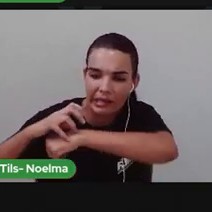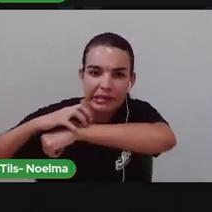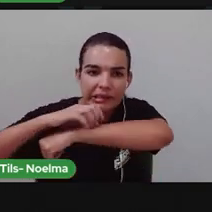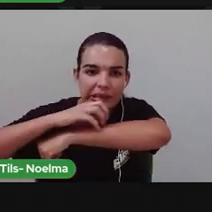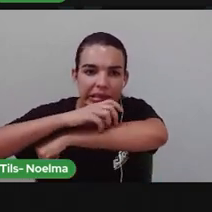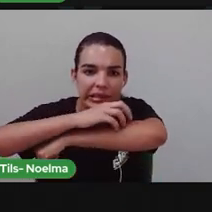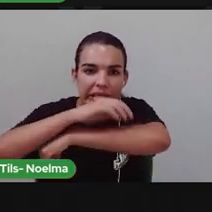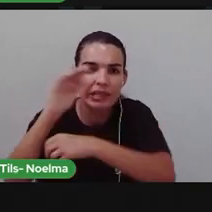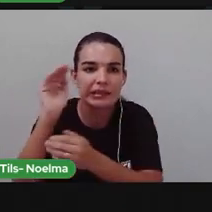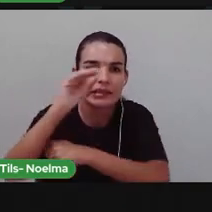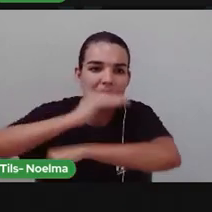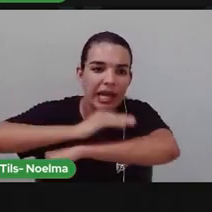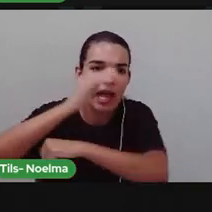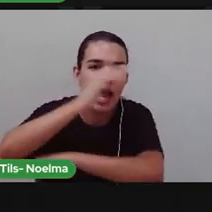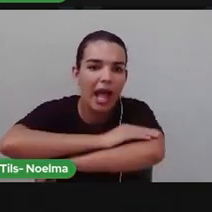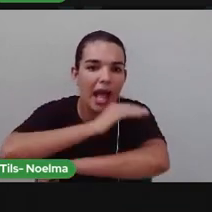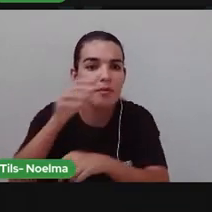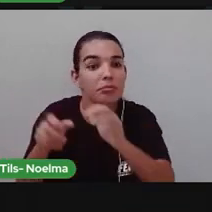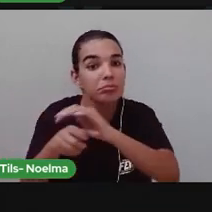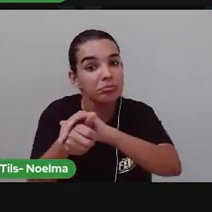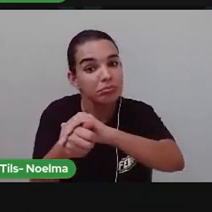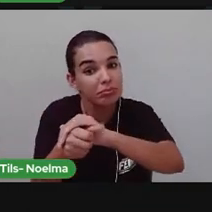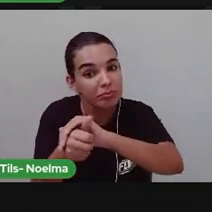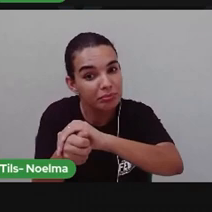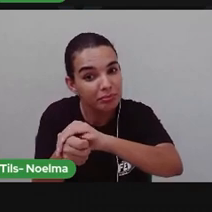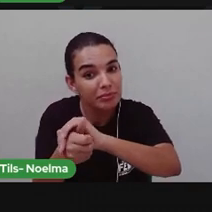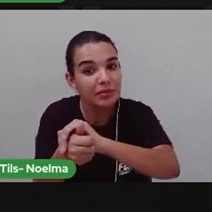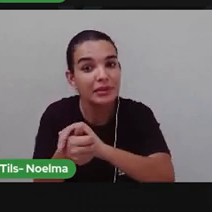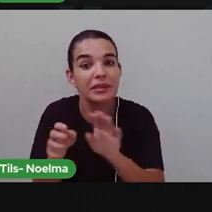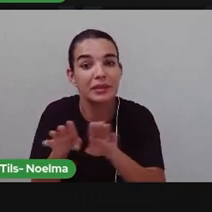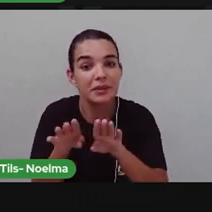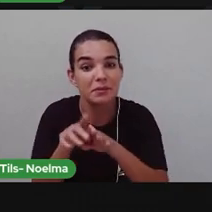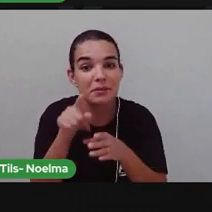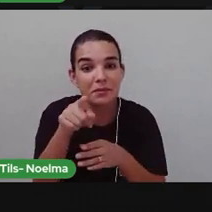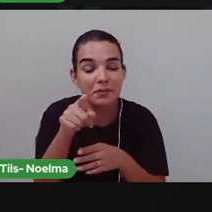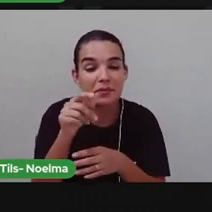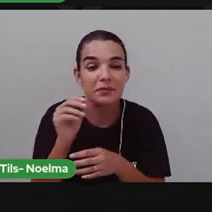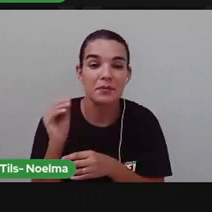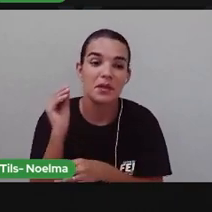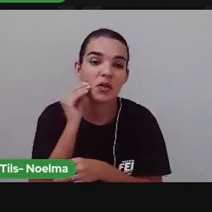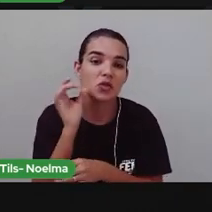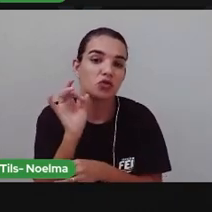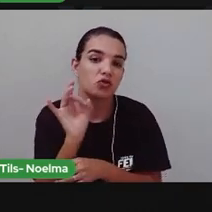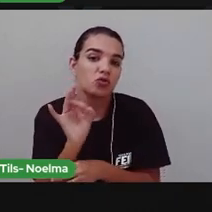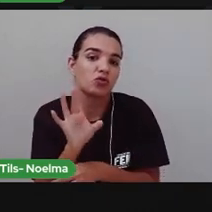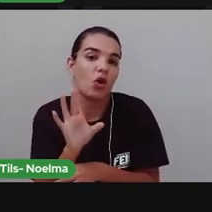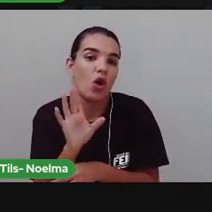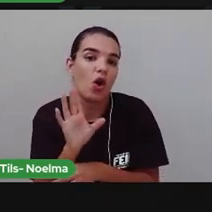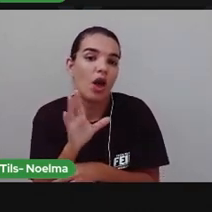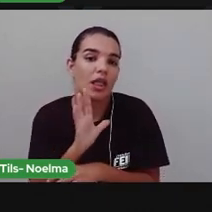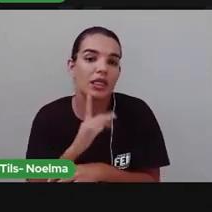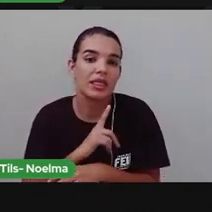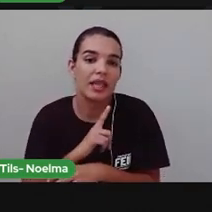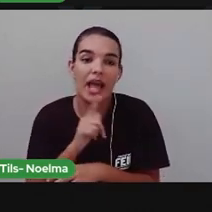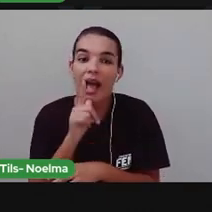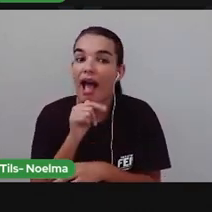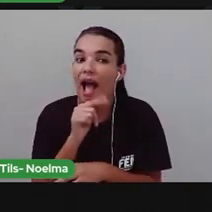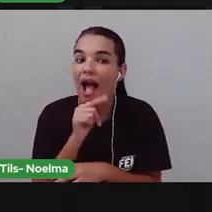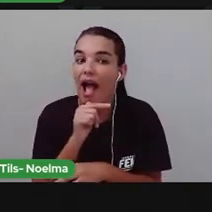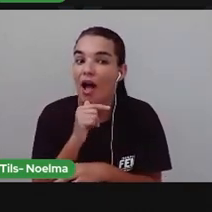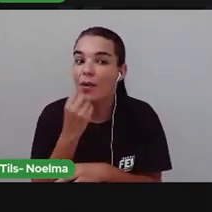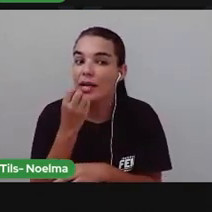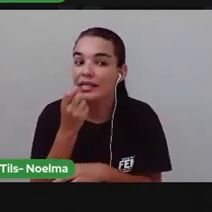Pererecas Das tartarugas E dessas conchinhas Que só aparecem Onde já teve Água salgada